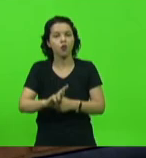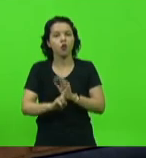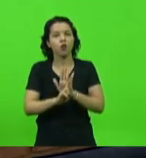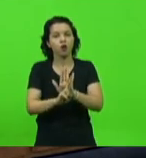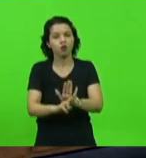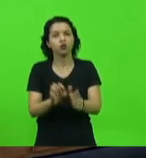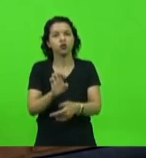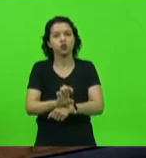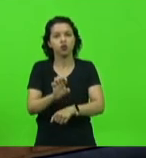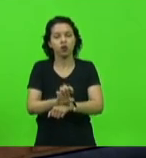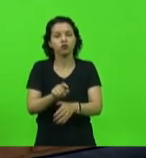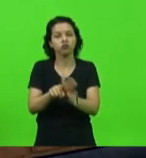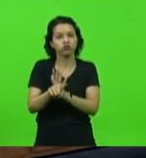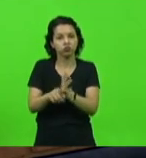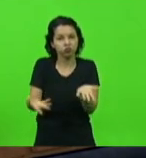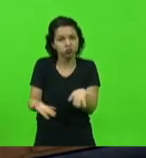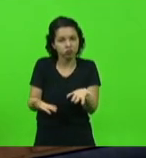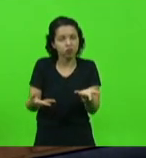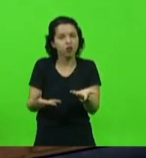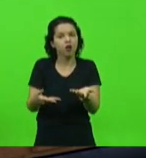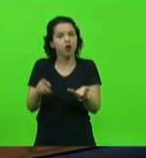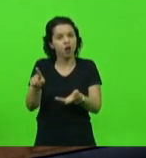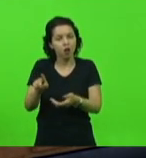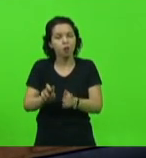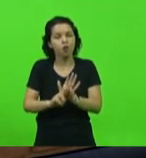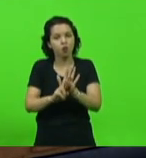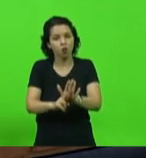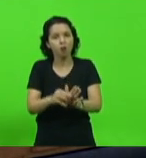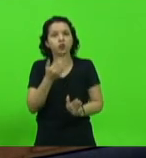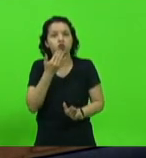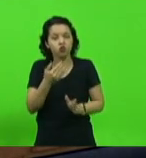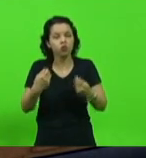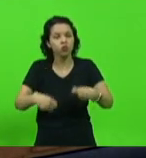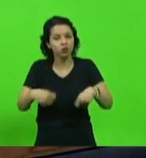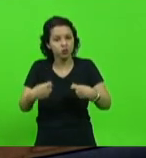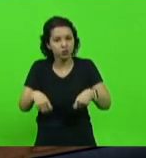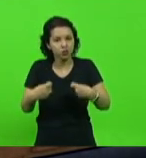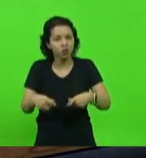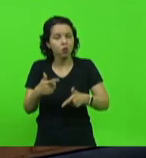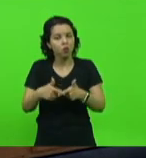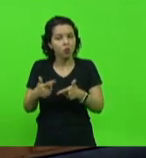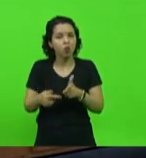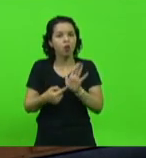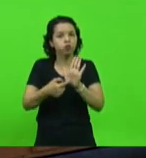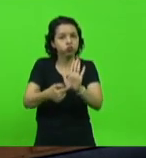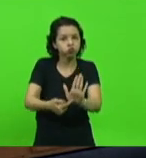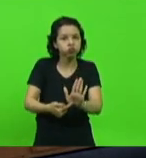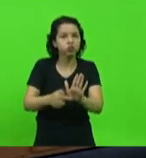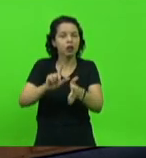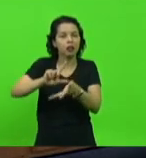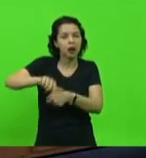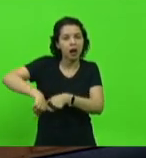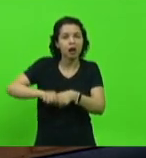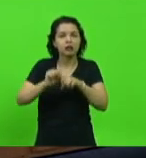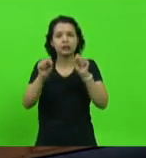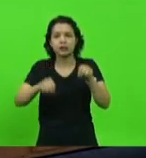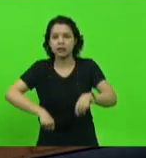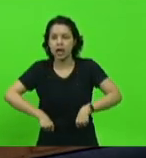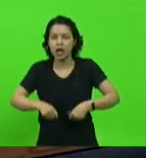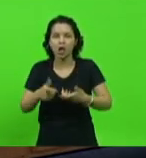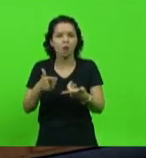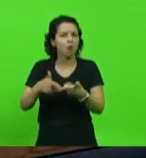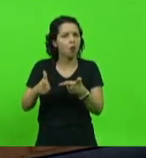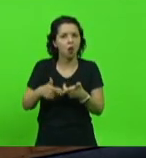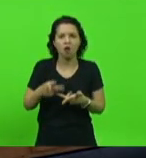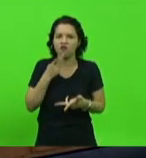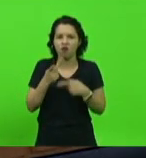o Procurador Alisson faça esse pedido, coloque aí todos os problemas, o que ocorreu, os atrasos, o sistema fora, algumas elegações.